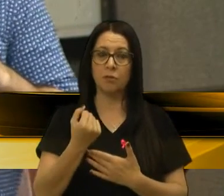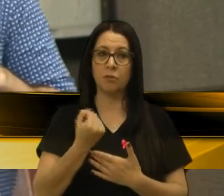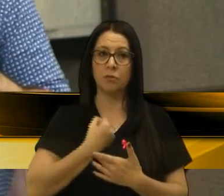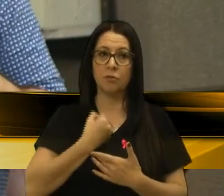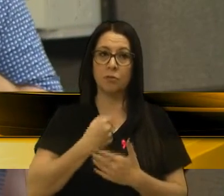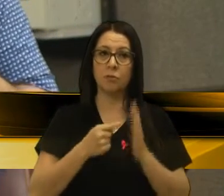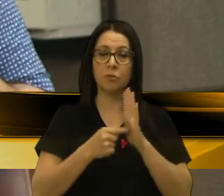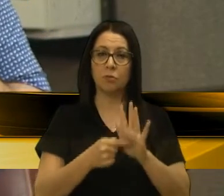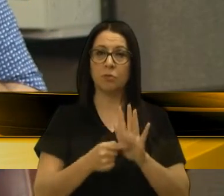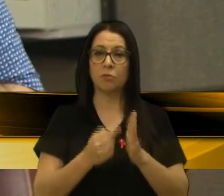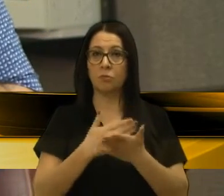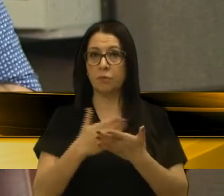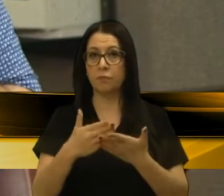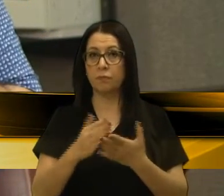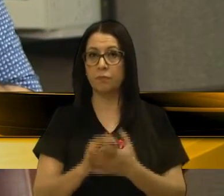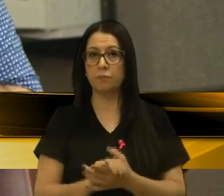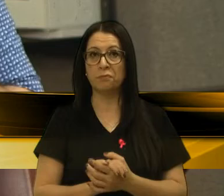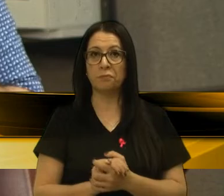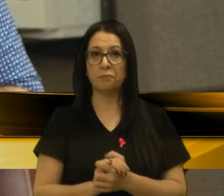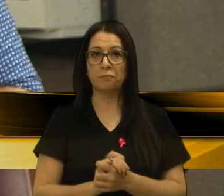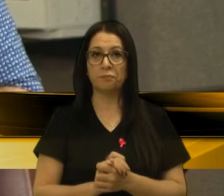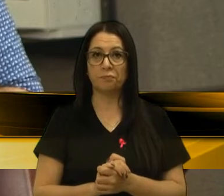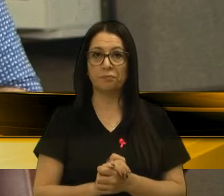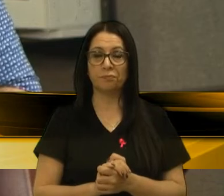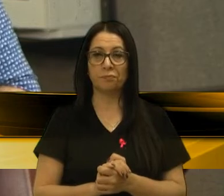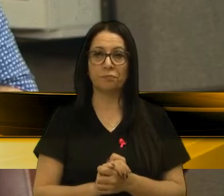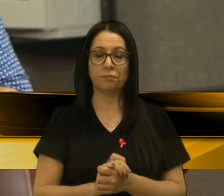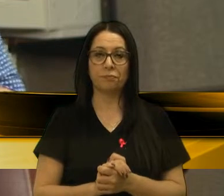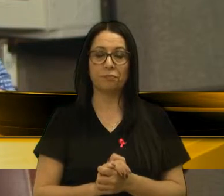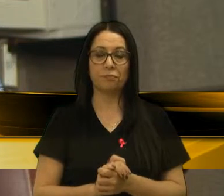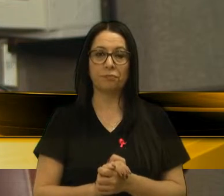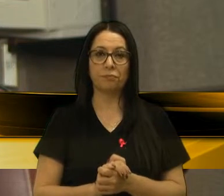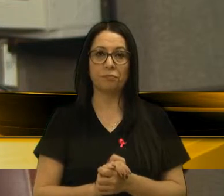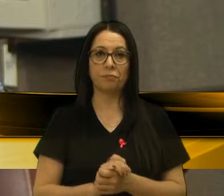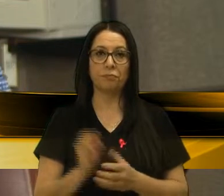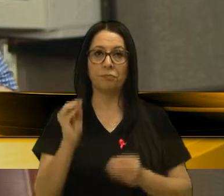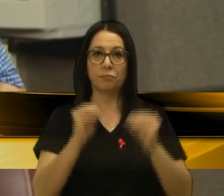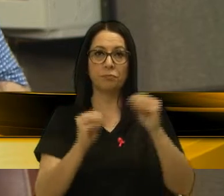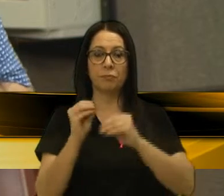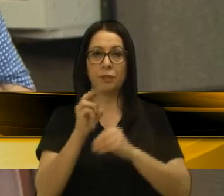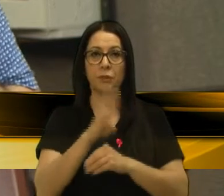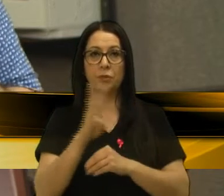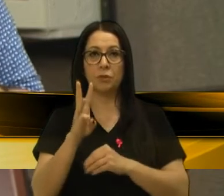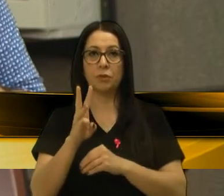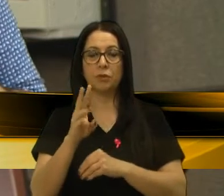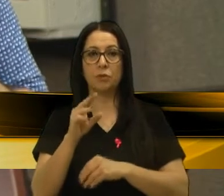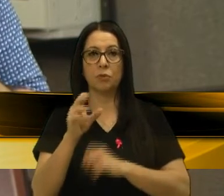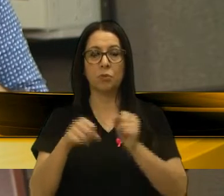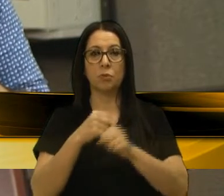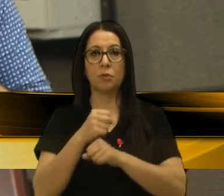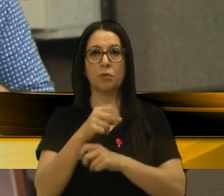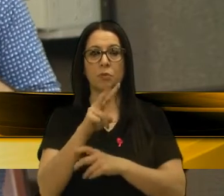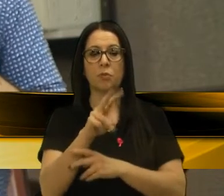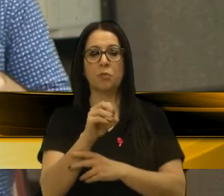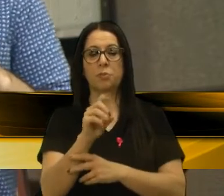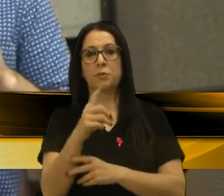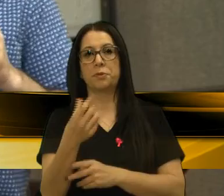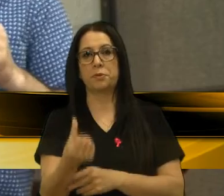montados no site a partir do ano de 2016.